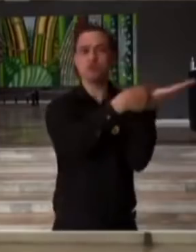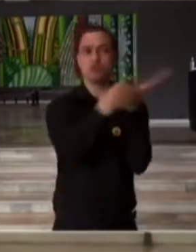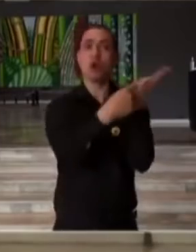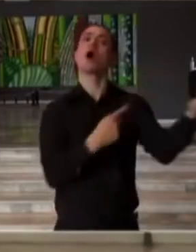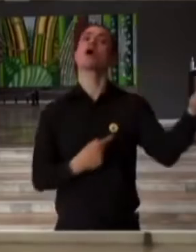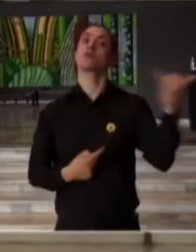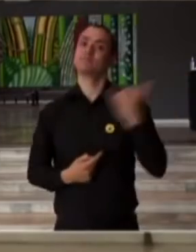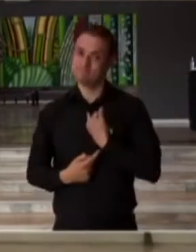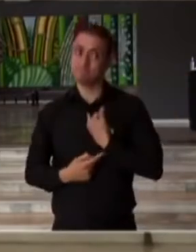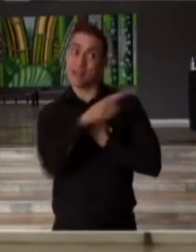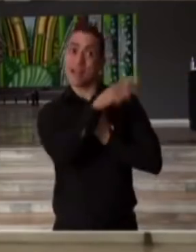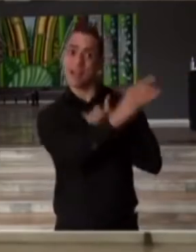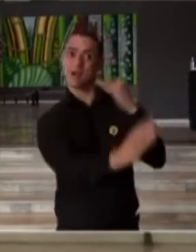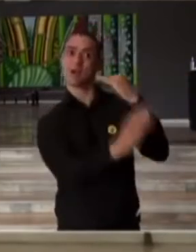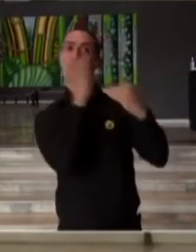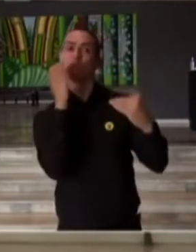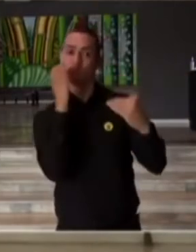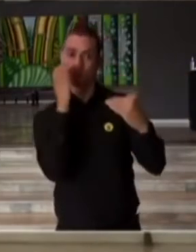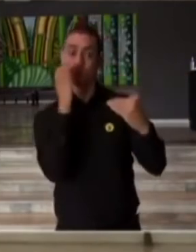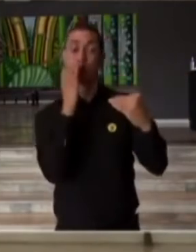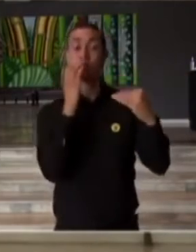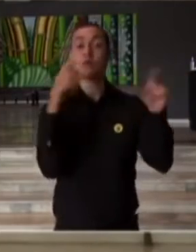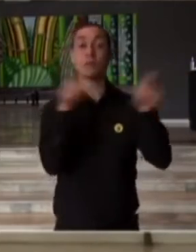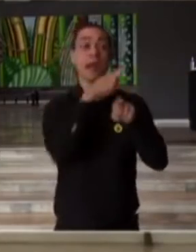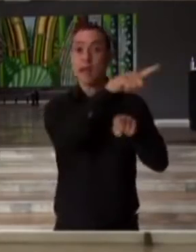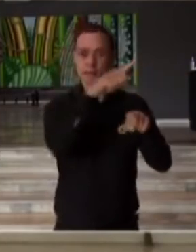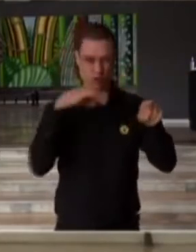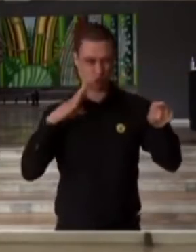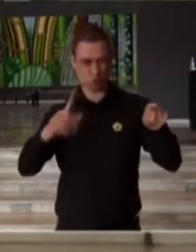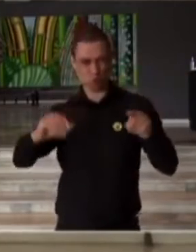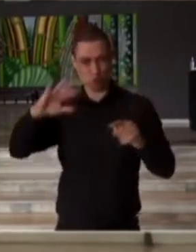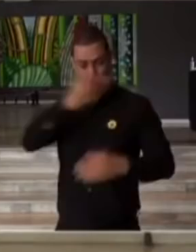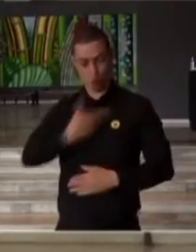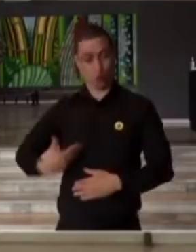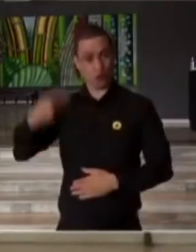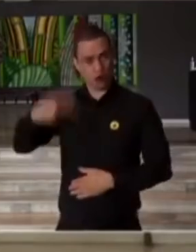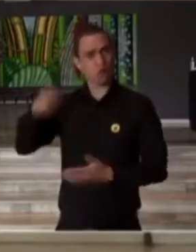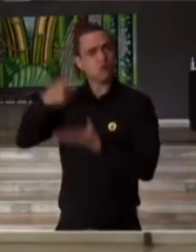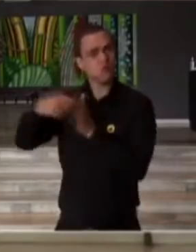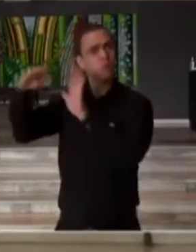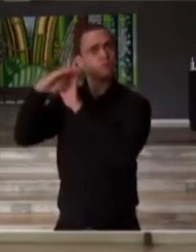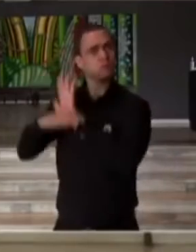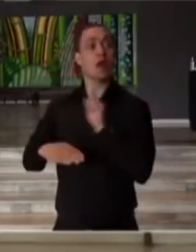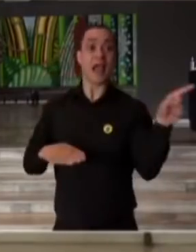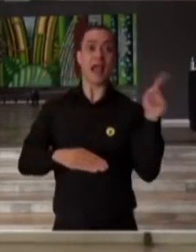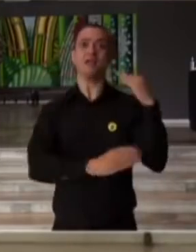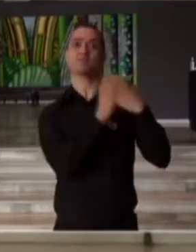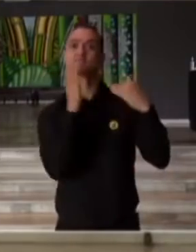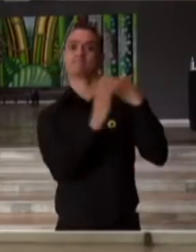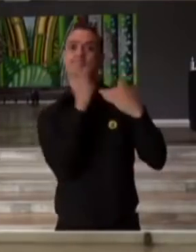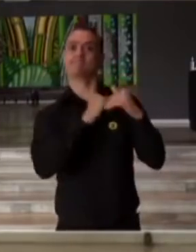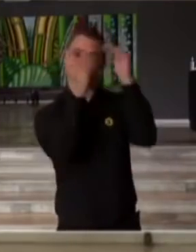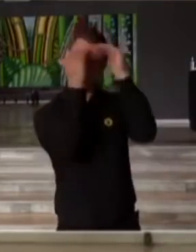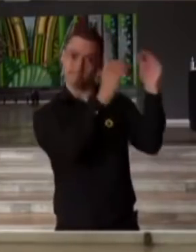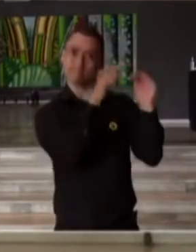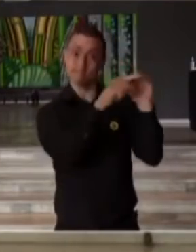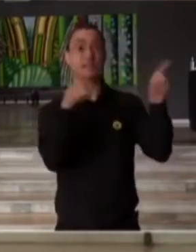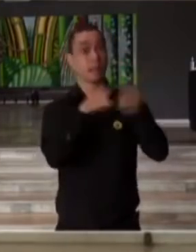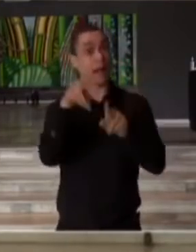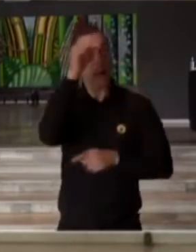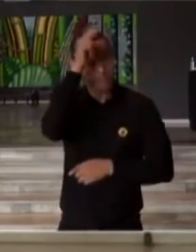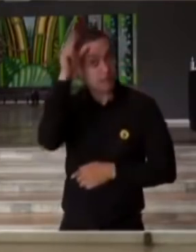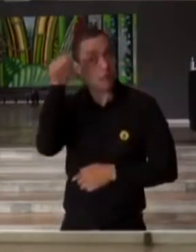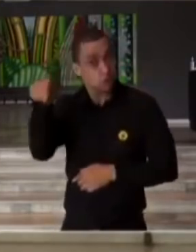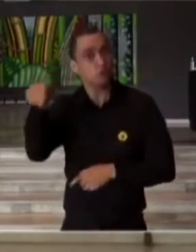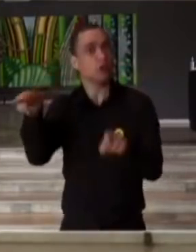indicam, eles é que orientam todas as decisões do Governo do Estado de São Paulo e também da Prefeitura